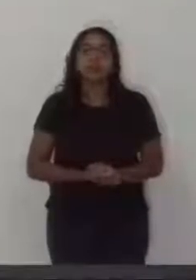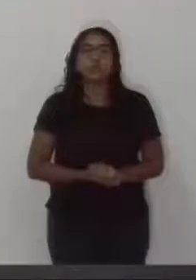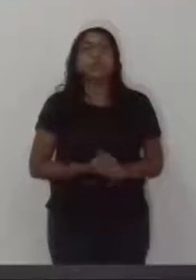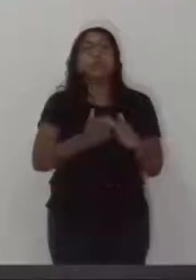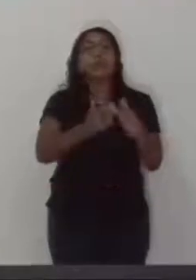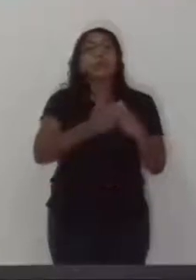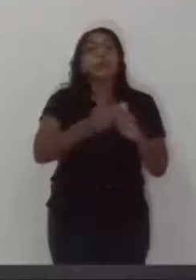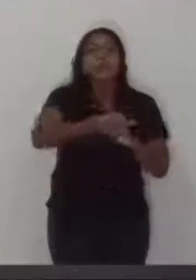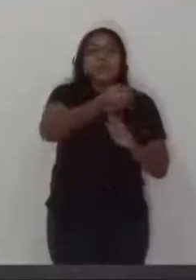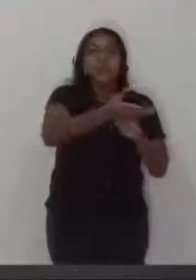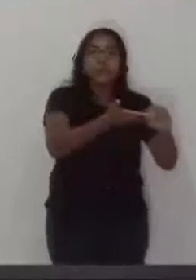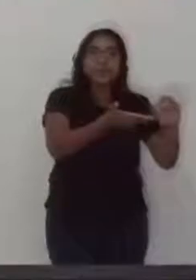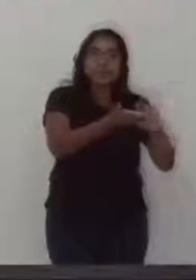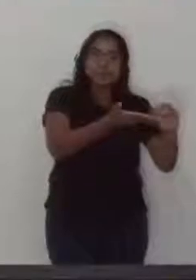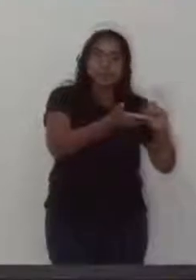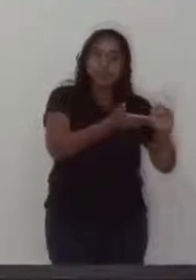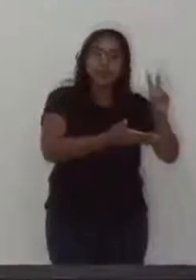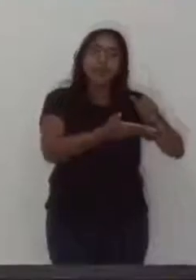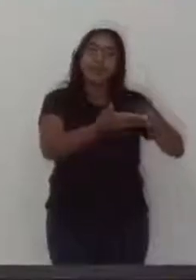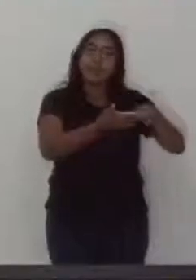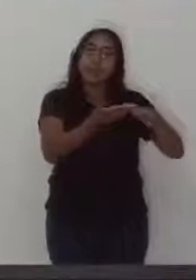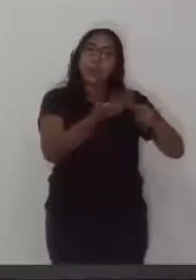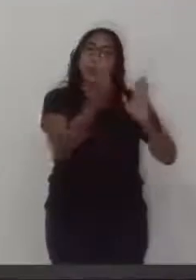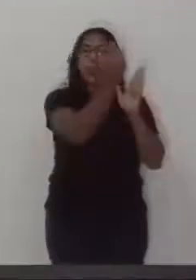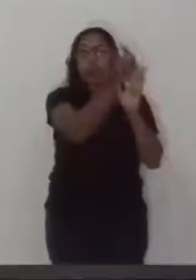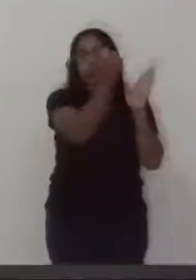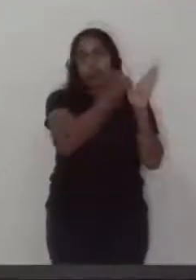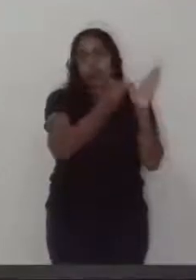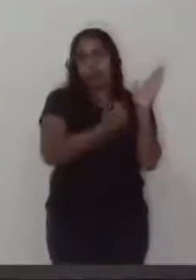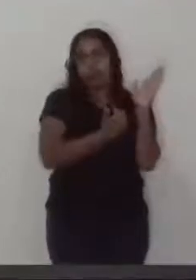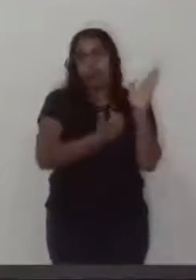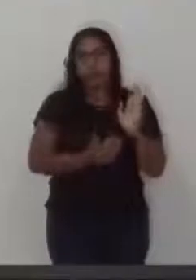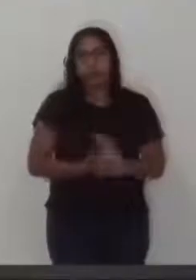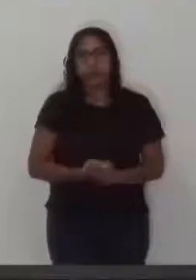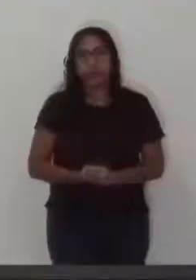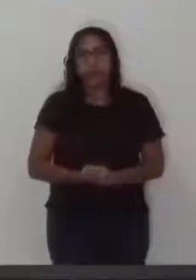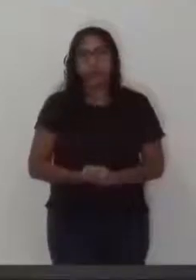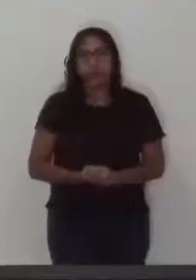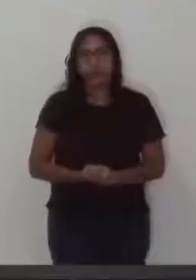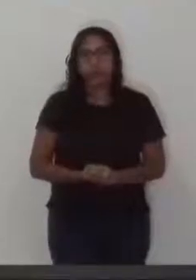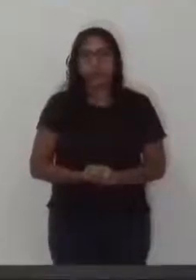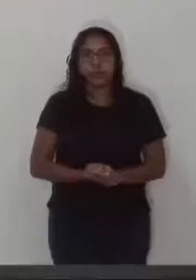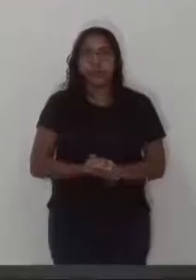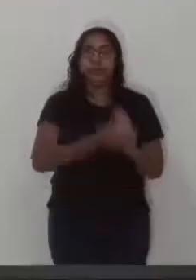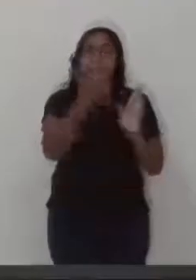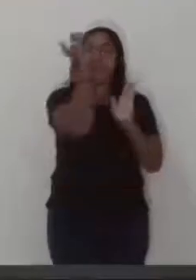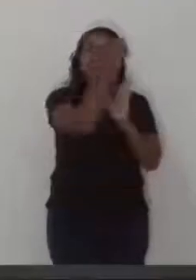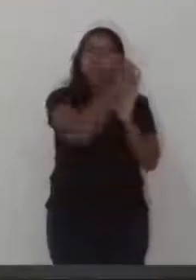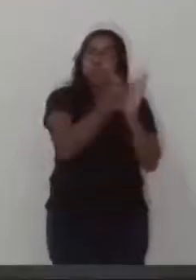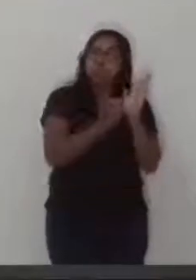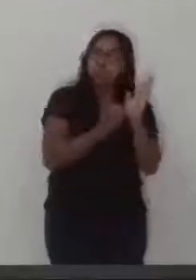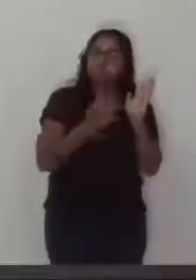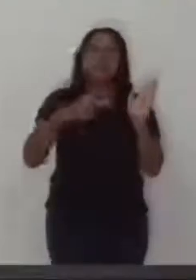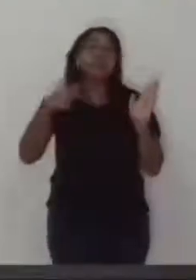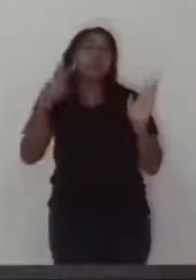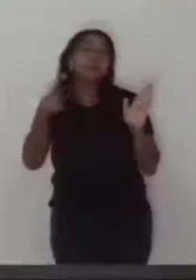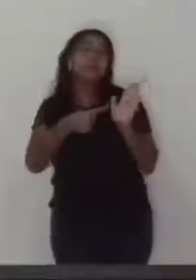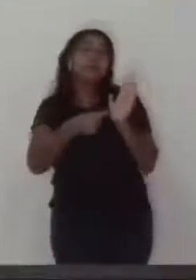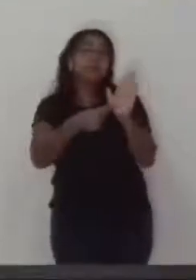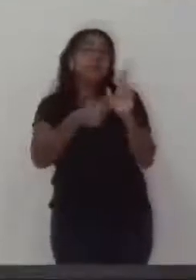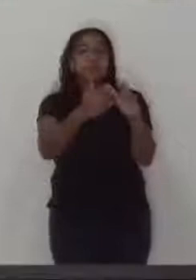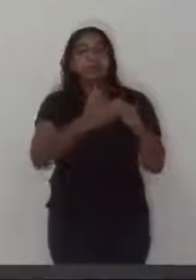Solicito ao primeiro secretário que proceda a leitura das matérias constantes na pauta do expediente. Expediente apresentado pelos vereadores.